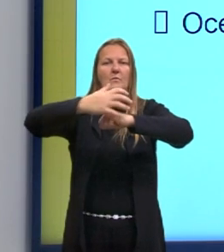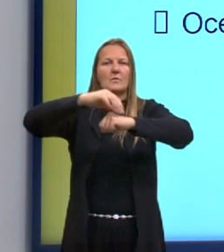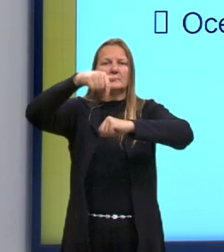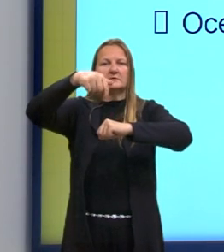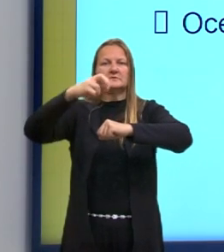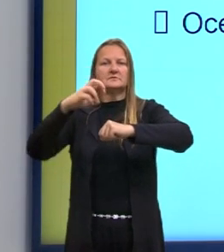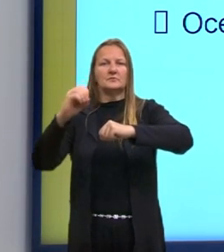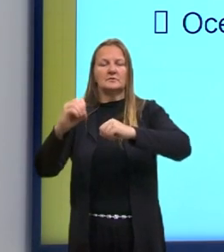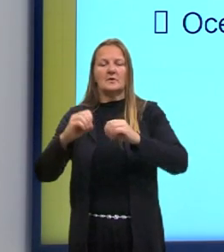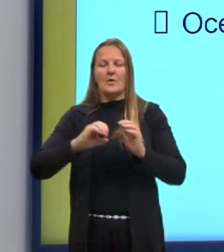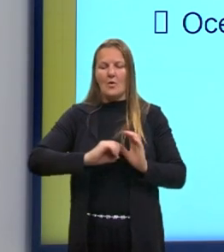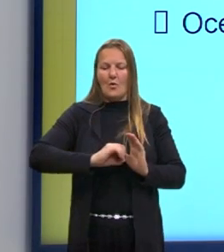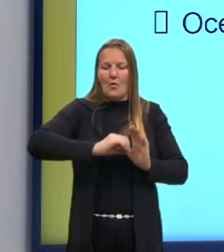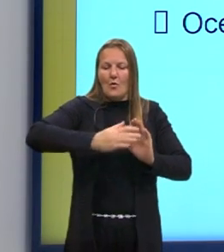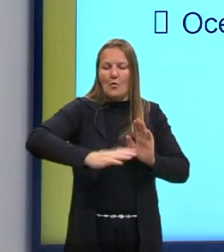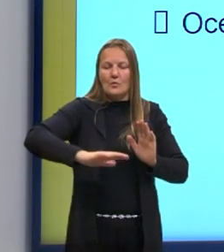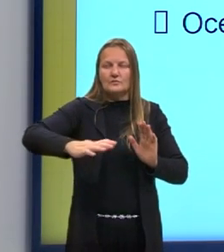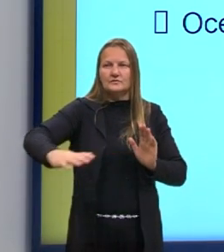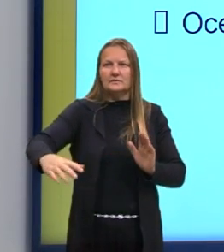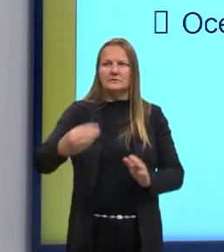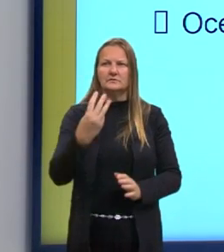oceanos, 35 mil.